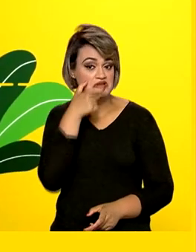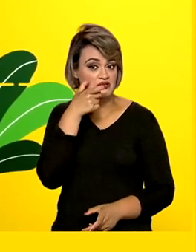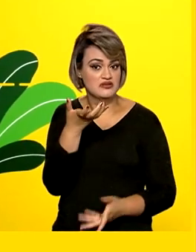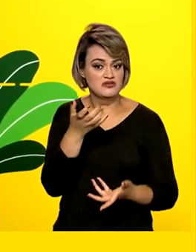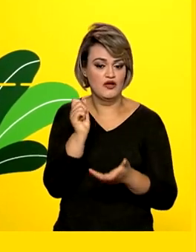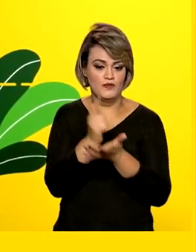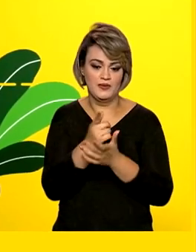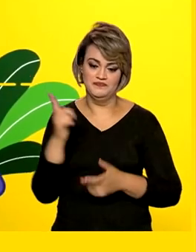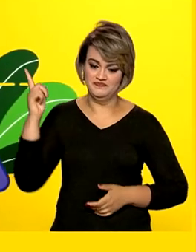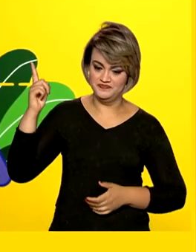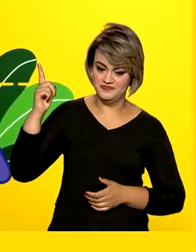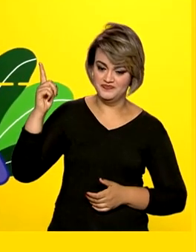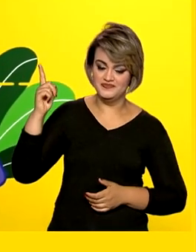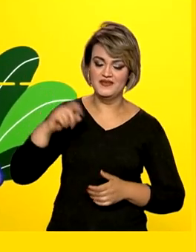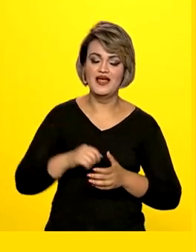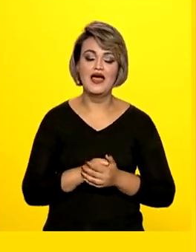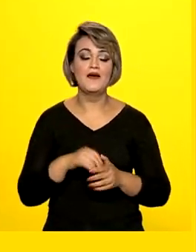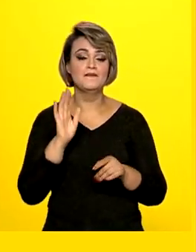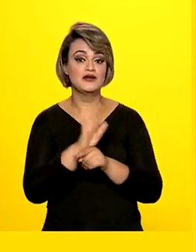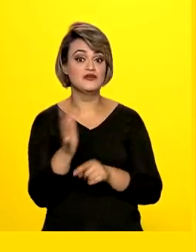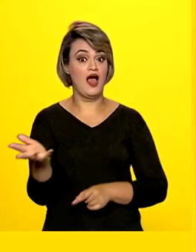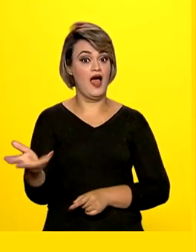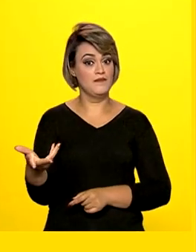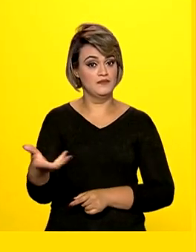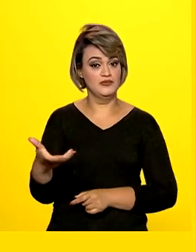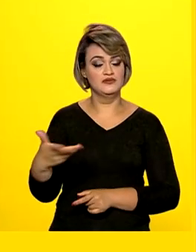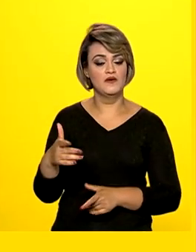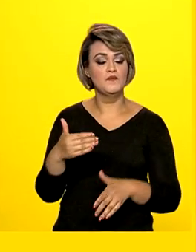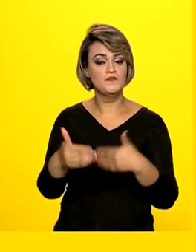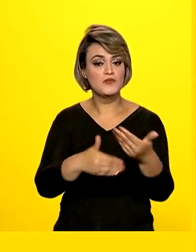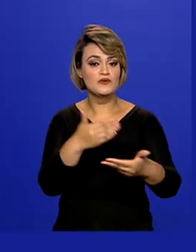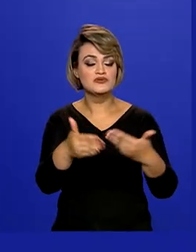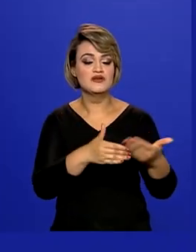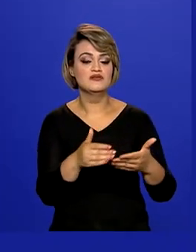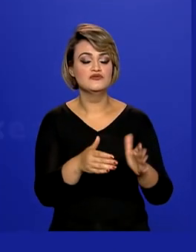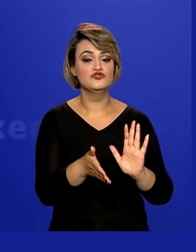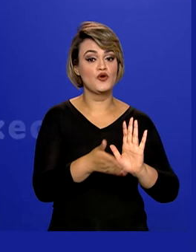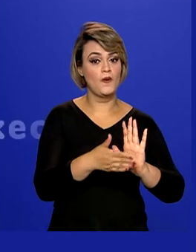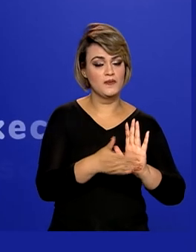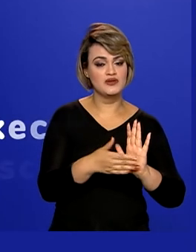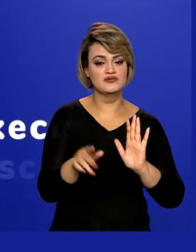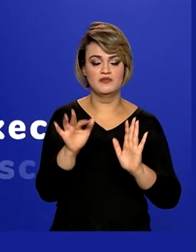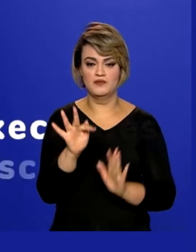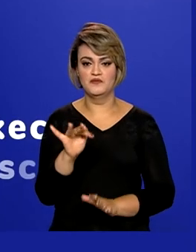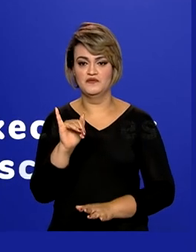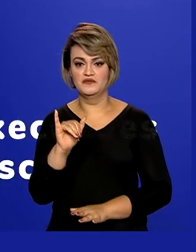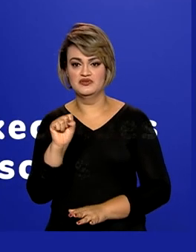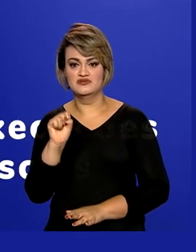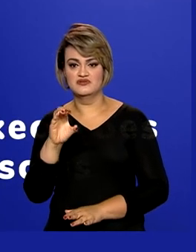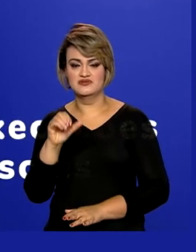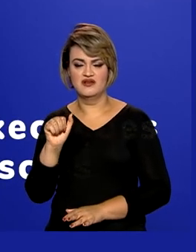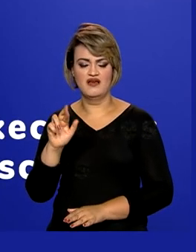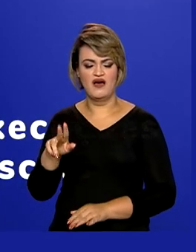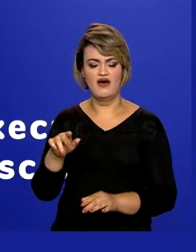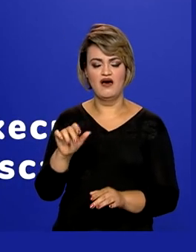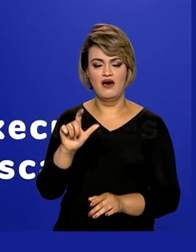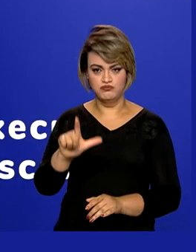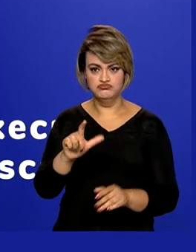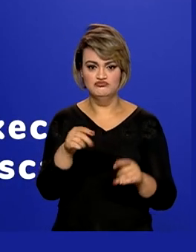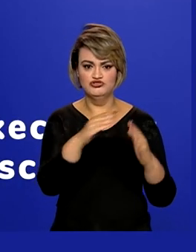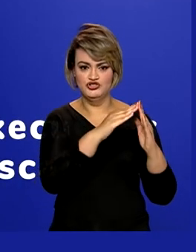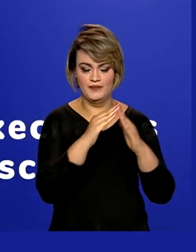plataforma foi criada para agilizar e simplificar o processo de cobrança fiscal de imóveis. Gerida pela